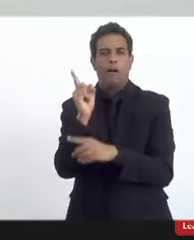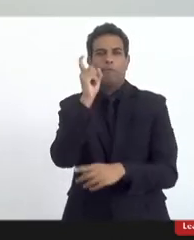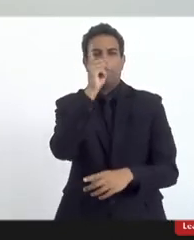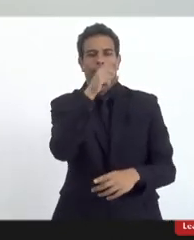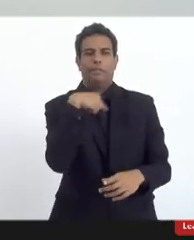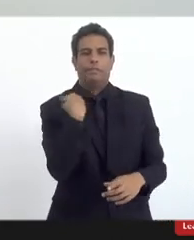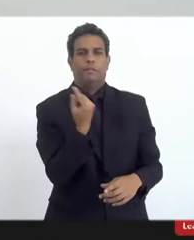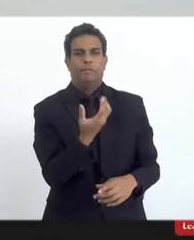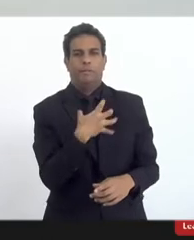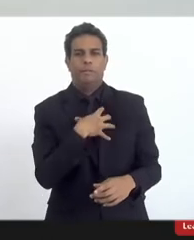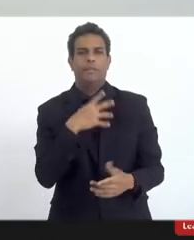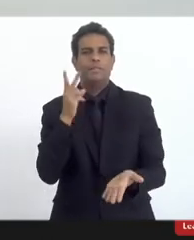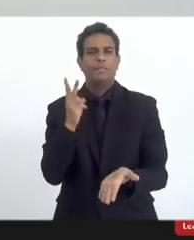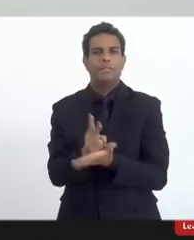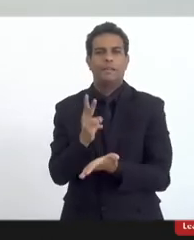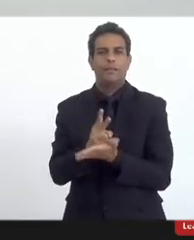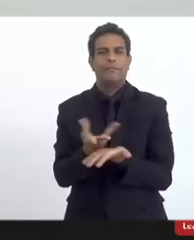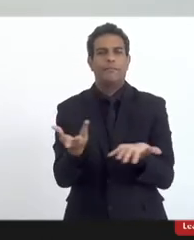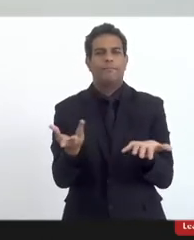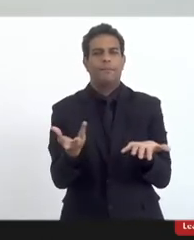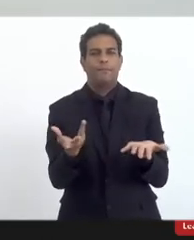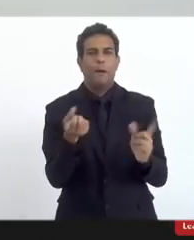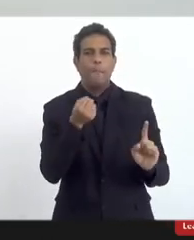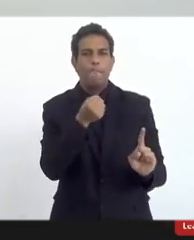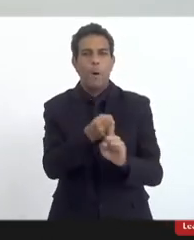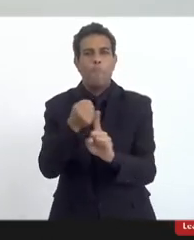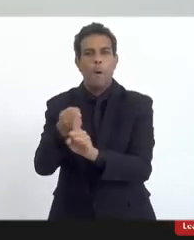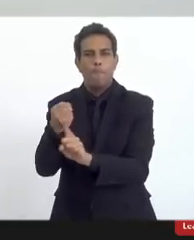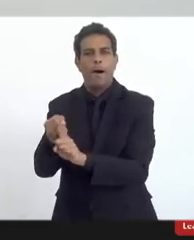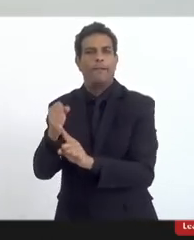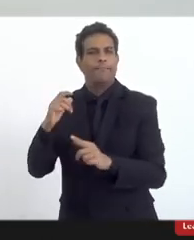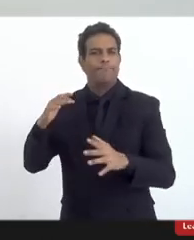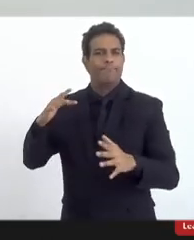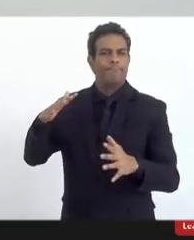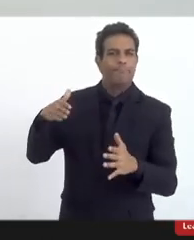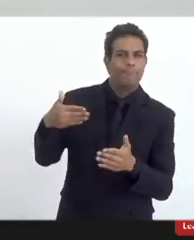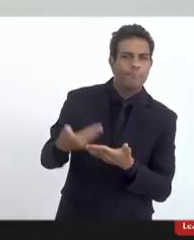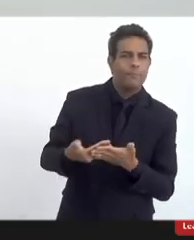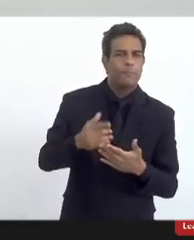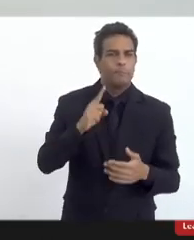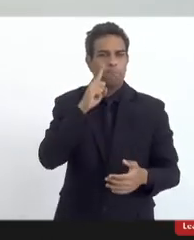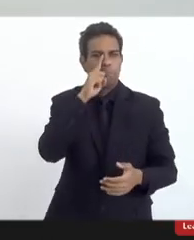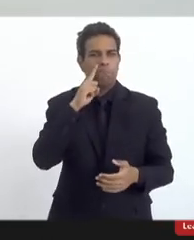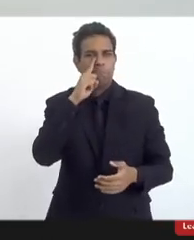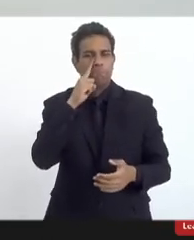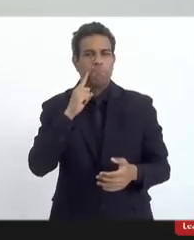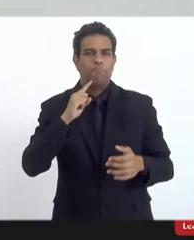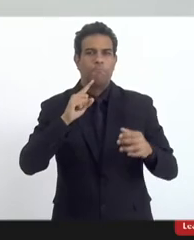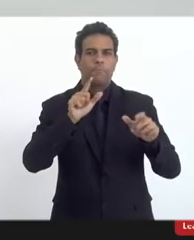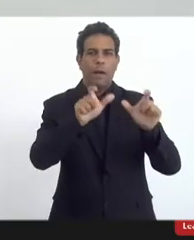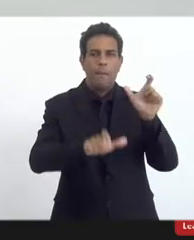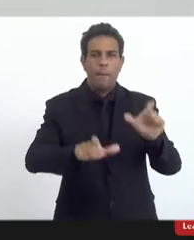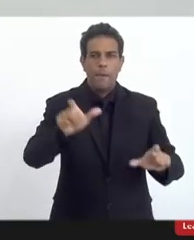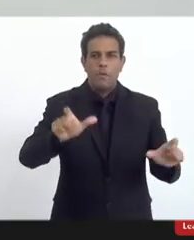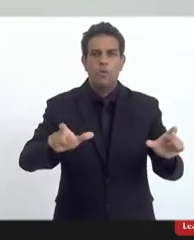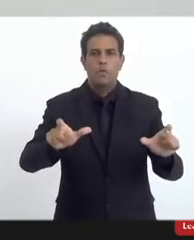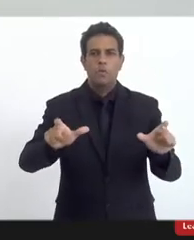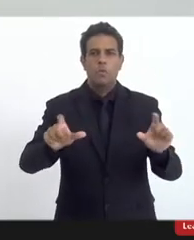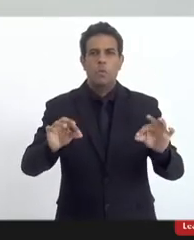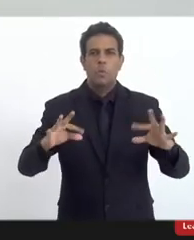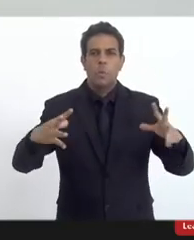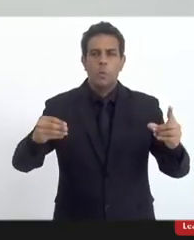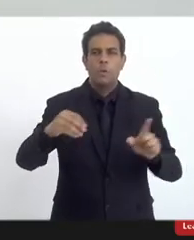é o que eu sempre digo. Esses ataques vêm a colocar em risco a integridade física dessas